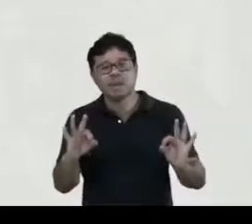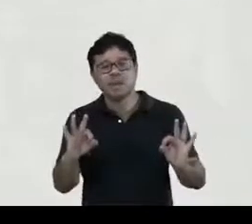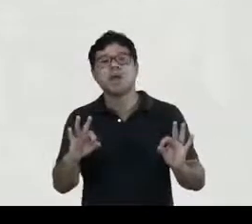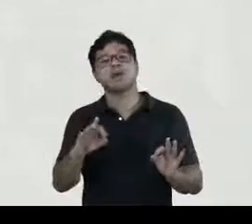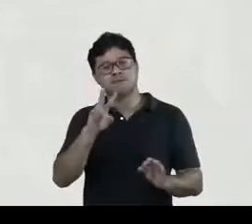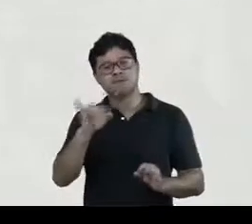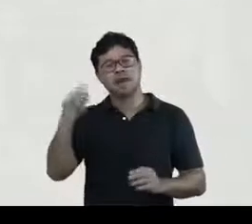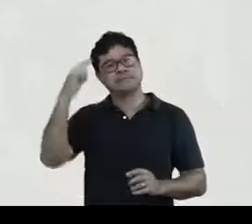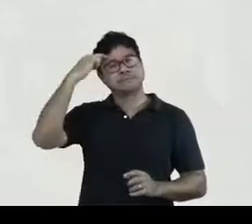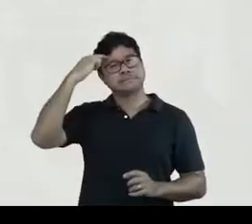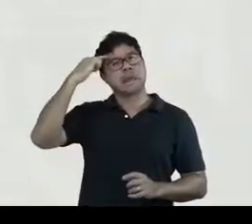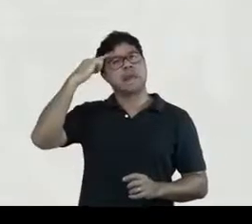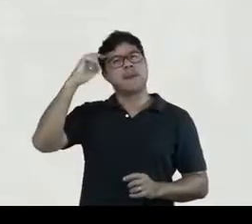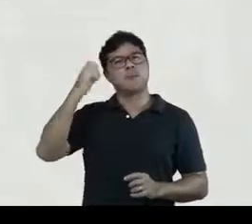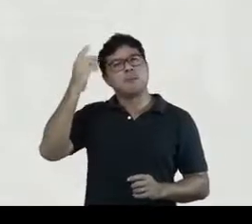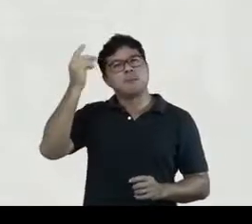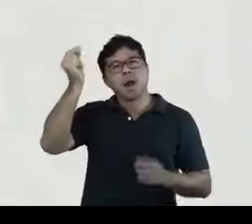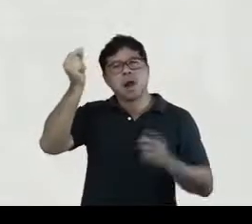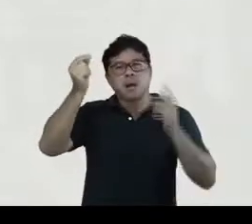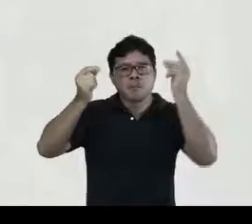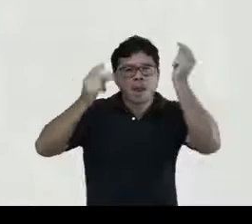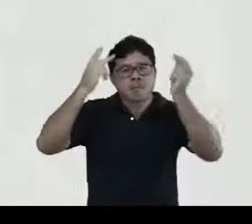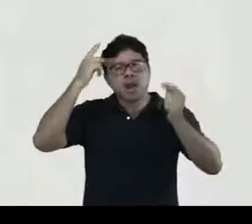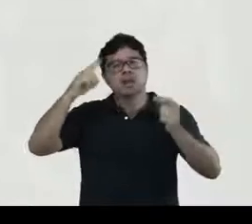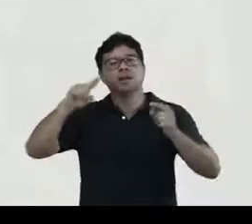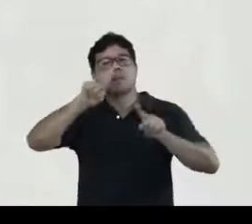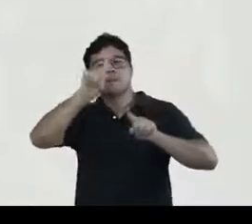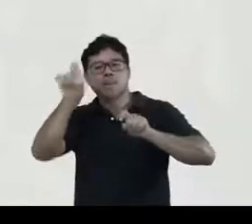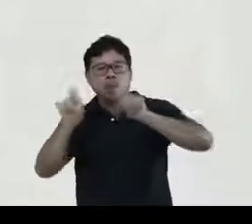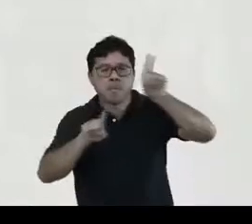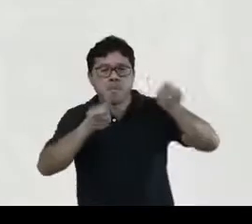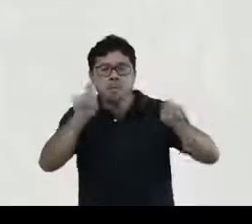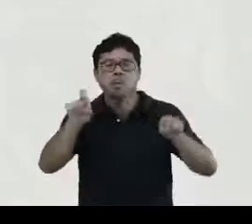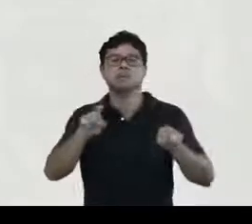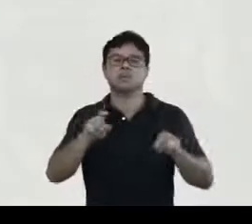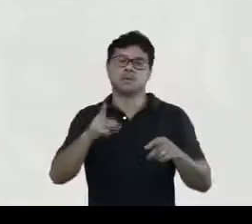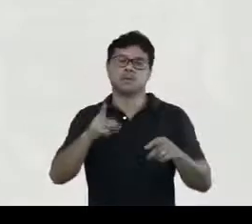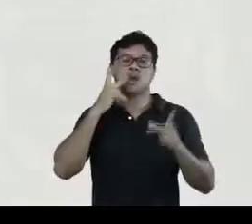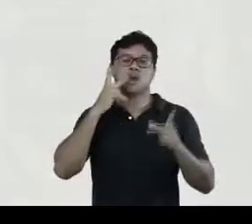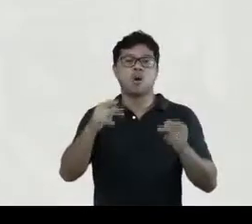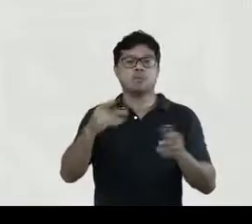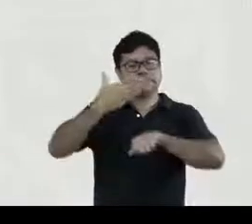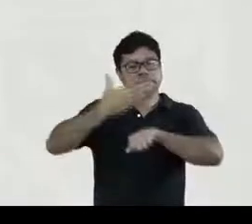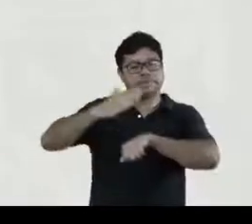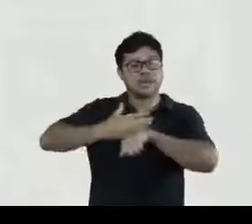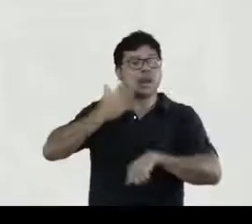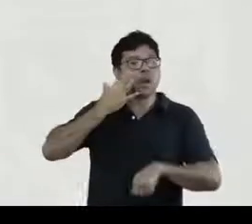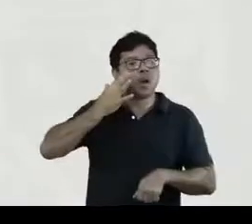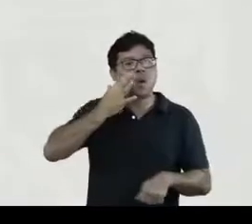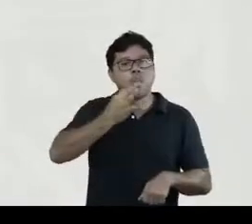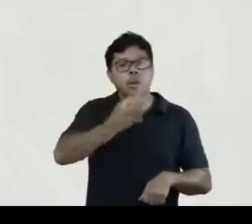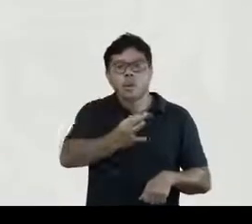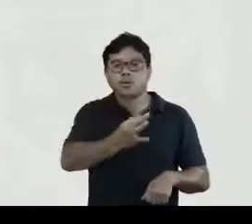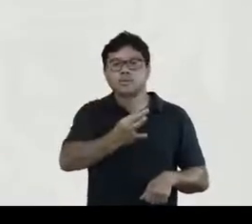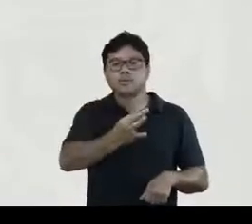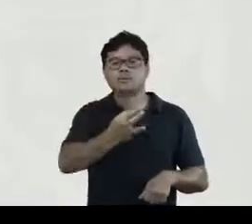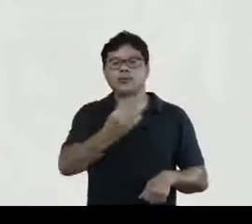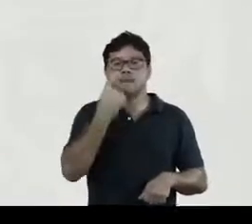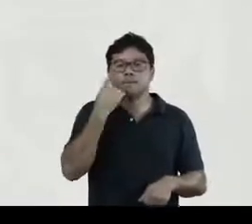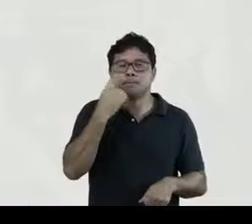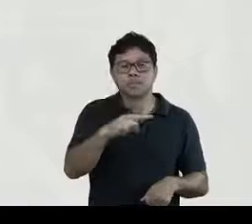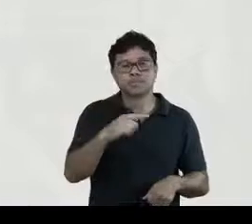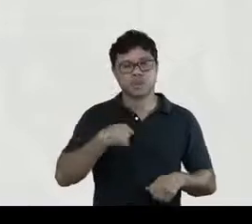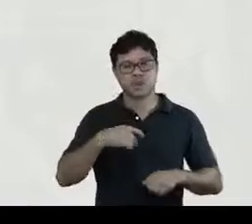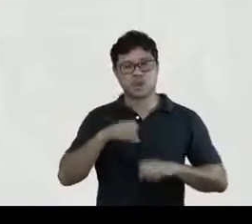vão frutificar outras indagações como essas de treinar o olhar quando